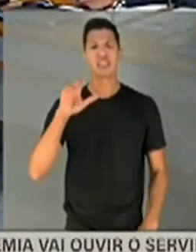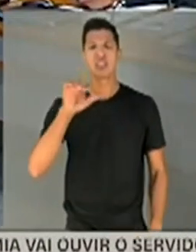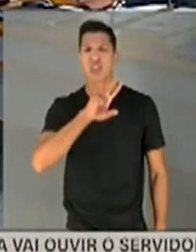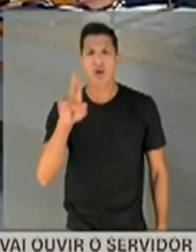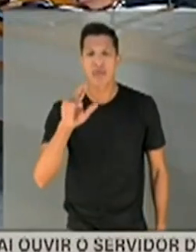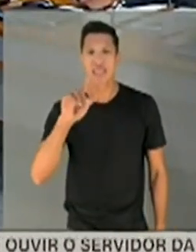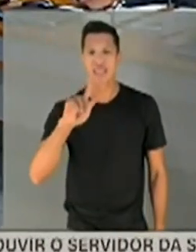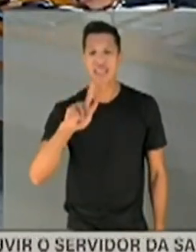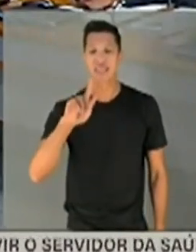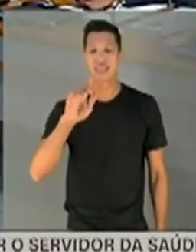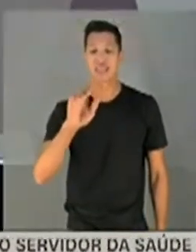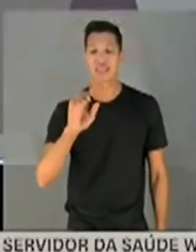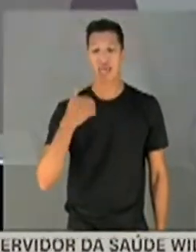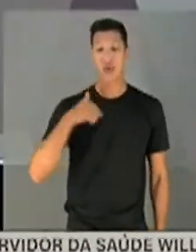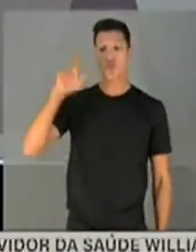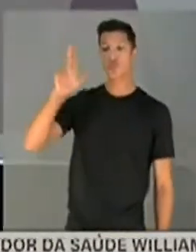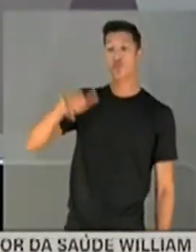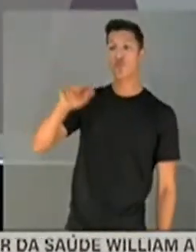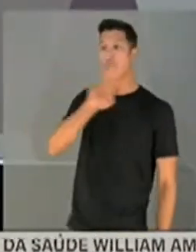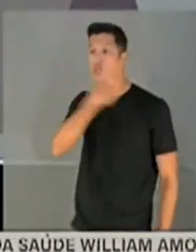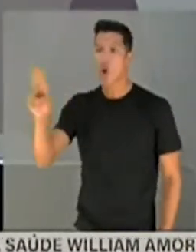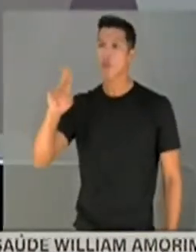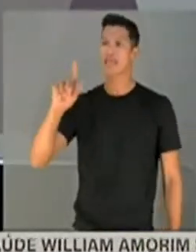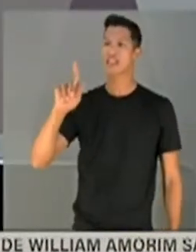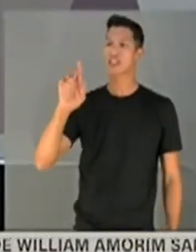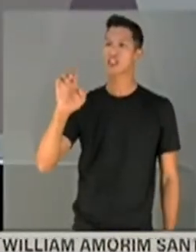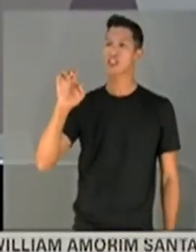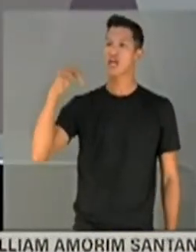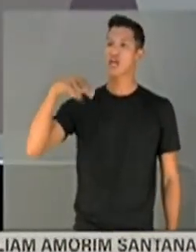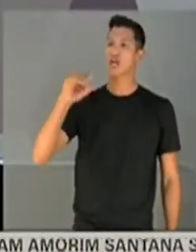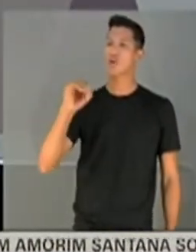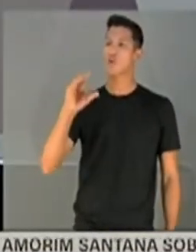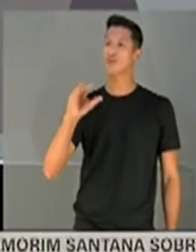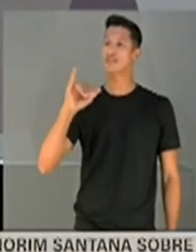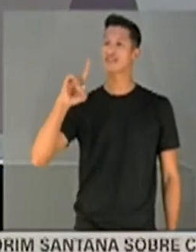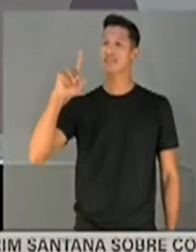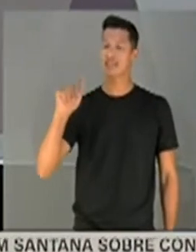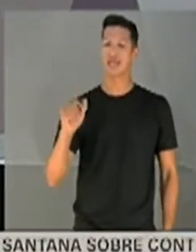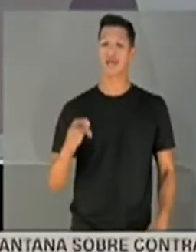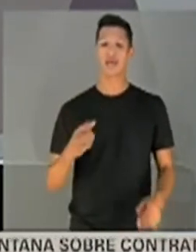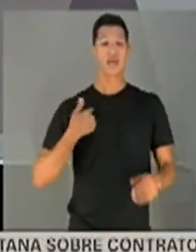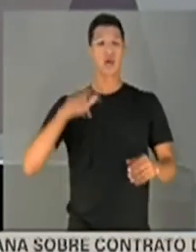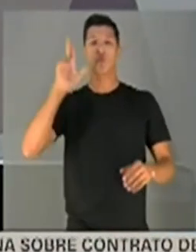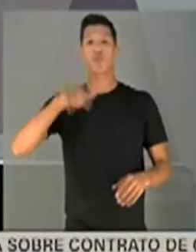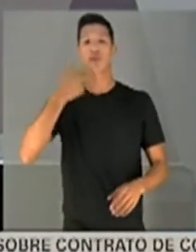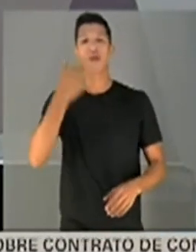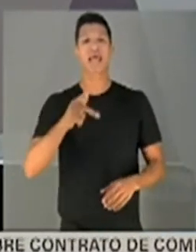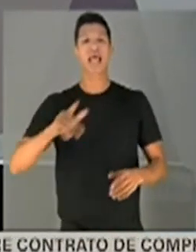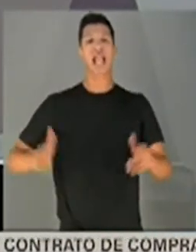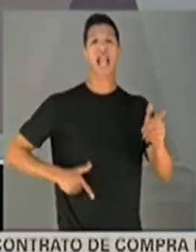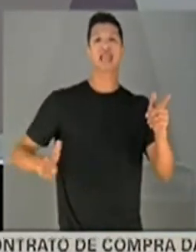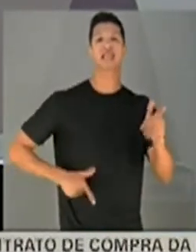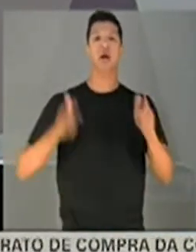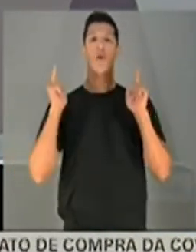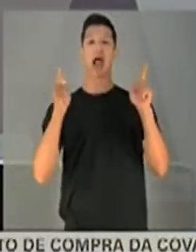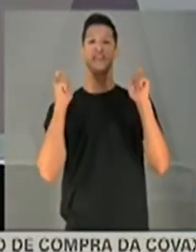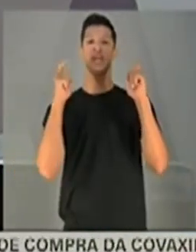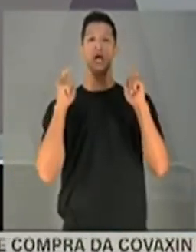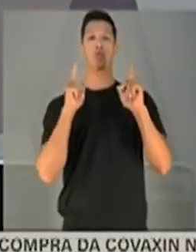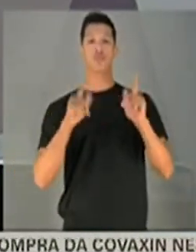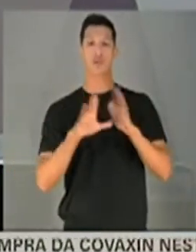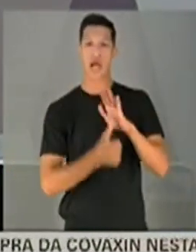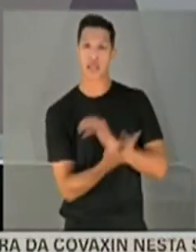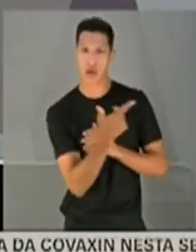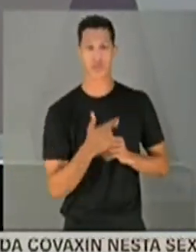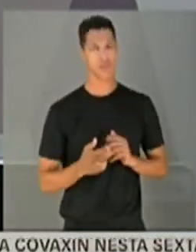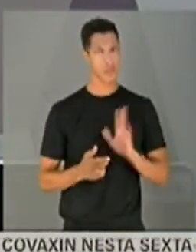genocida. Não, eu nunca o chamei de genocida. Sim. Eu nunca lhe chamei de ladrão. Eu nunca disse que o